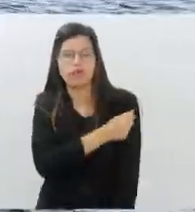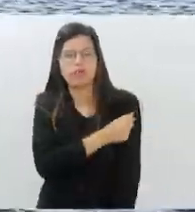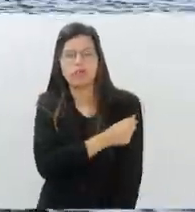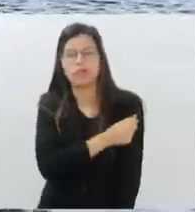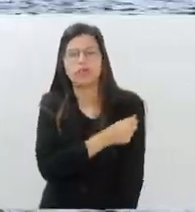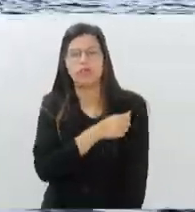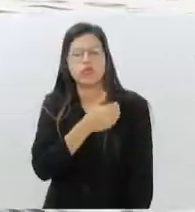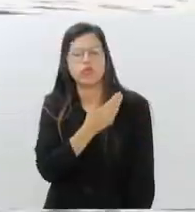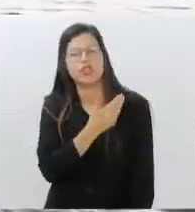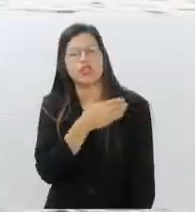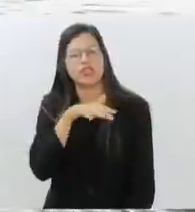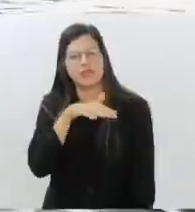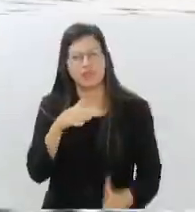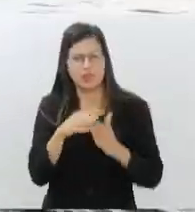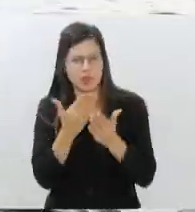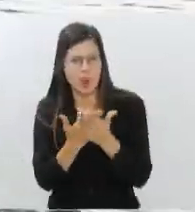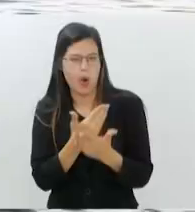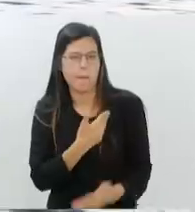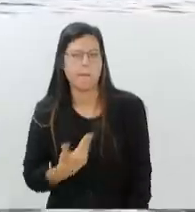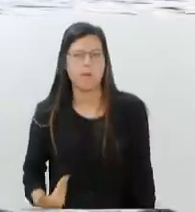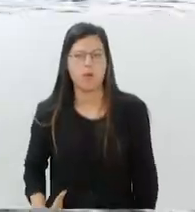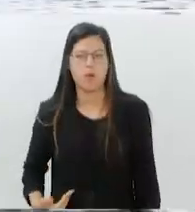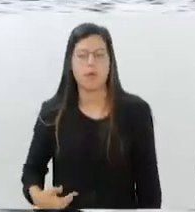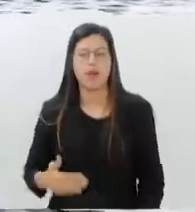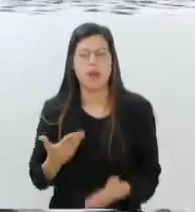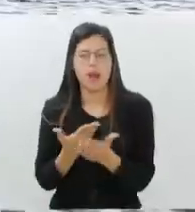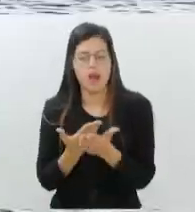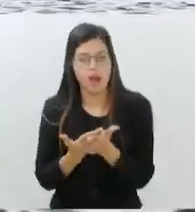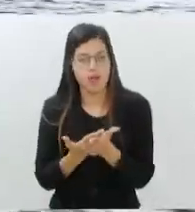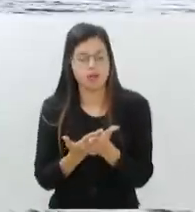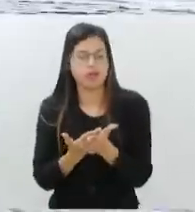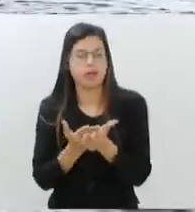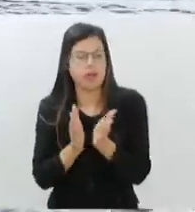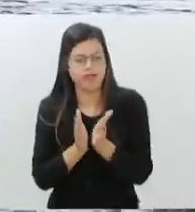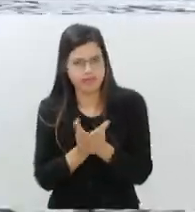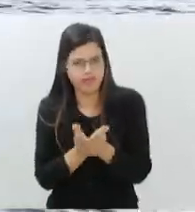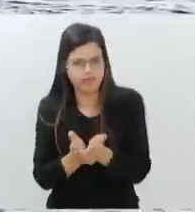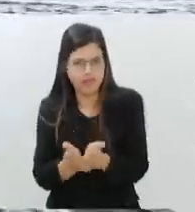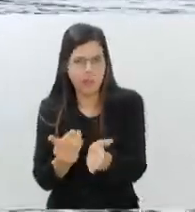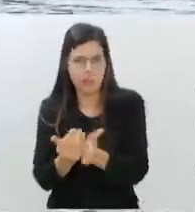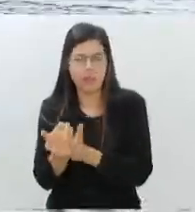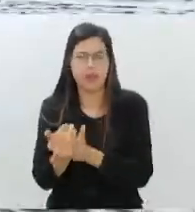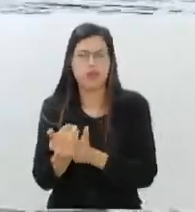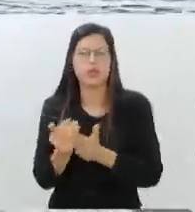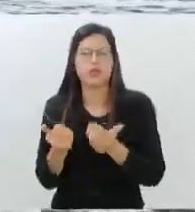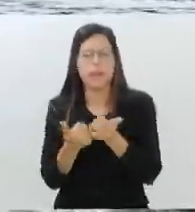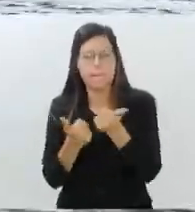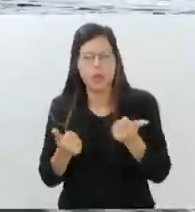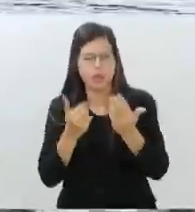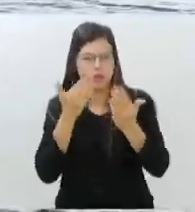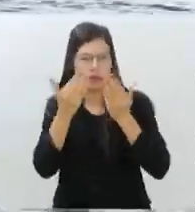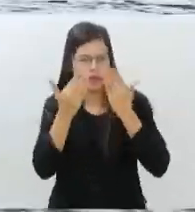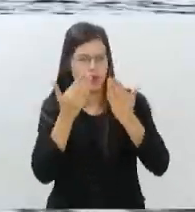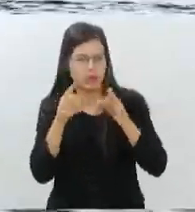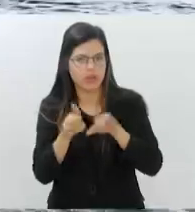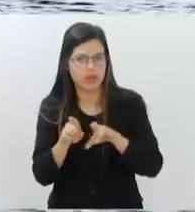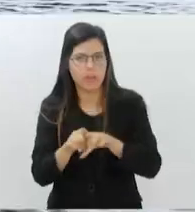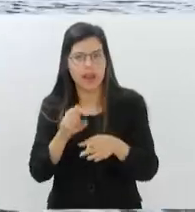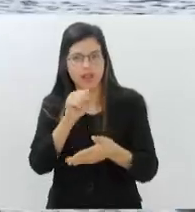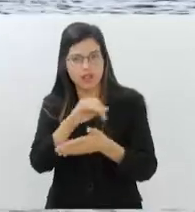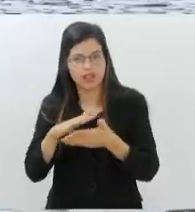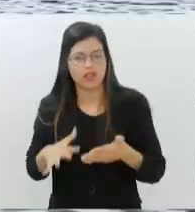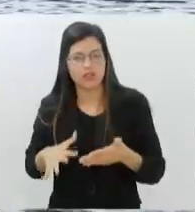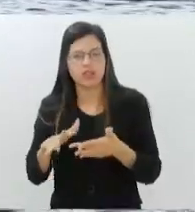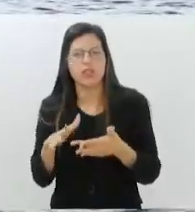pública. As aulas de iniciação à vela vão ter suporte psicológico com atividades supervisionadas por